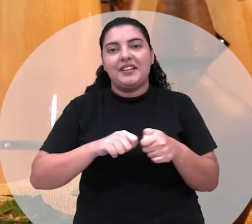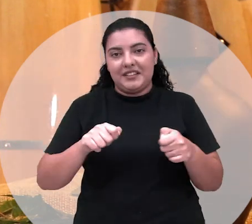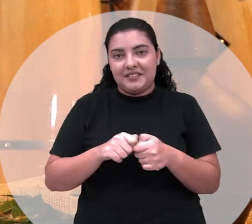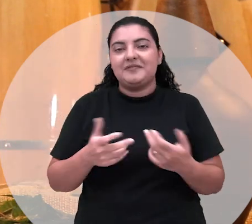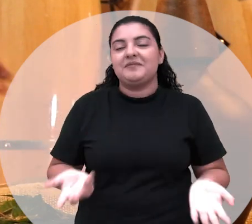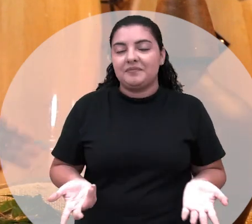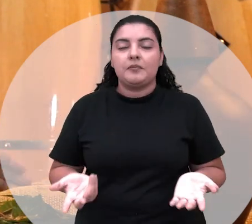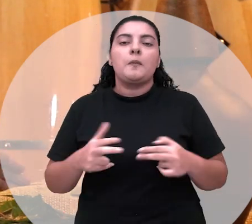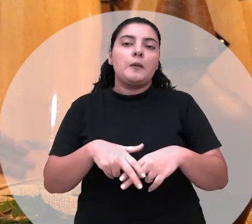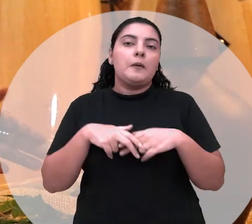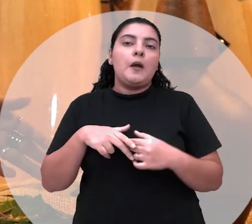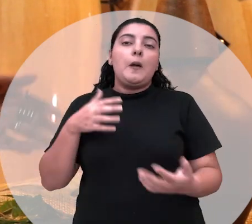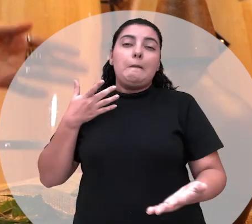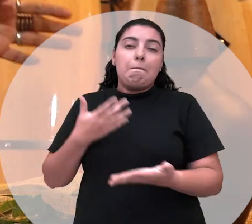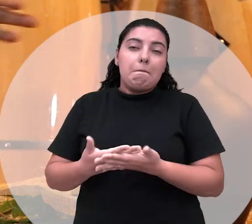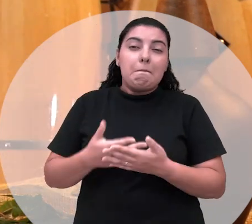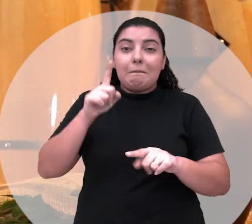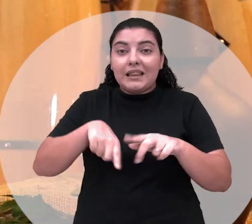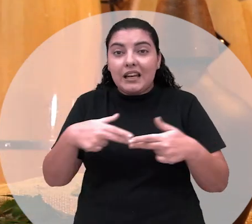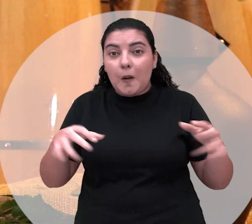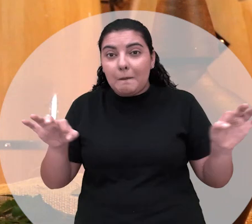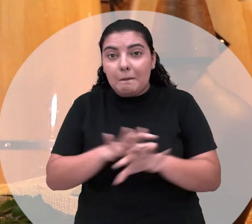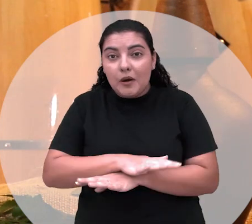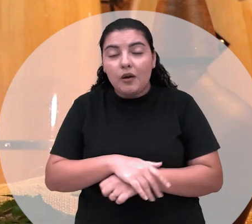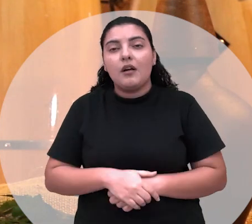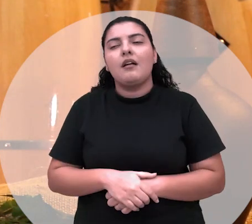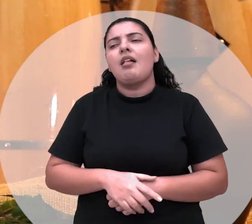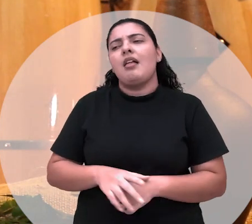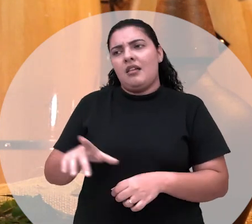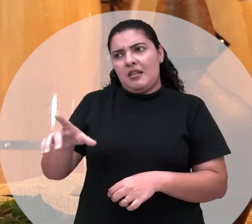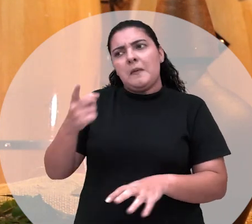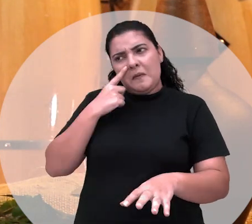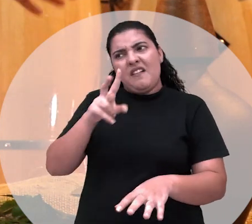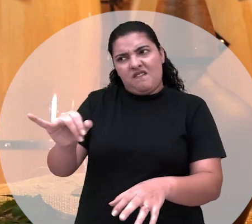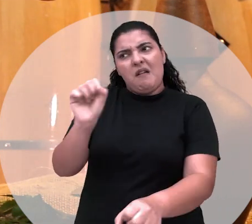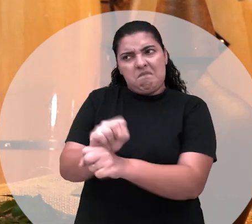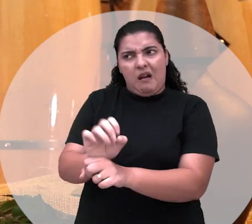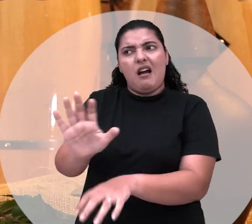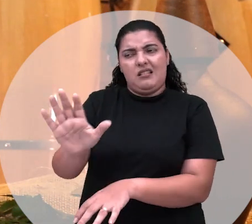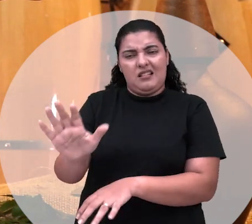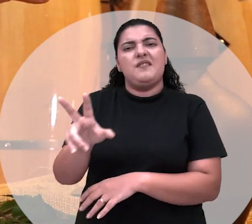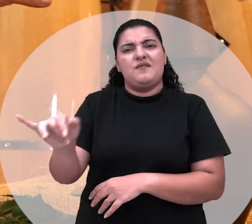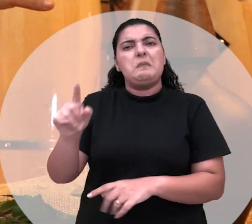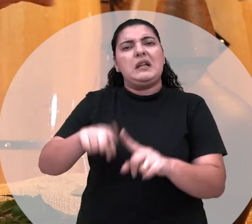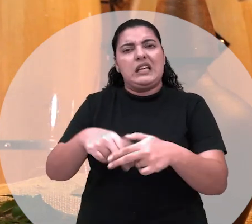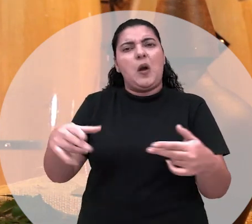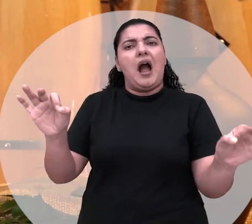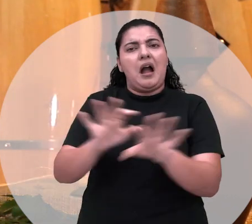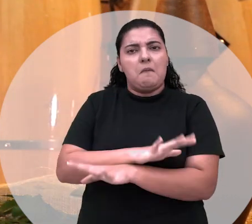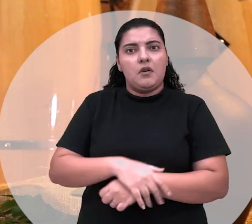E ela, quando ia acabar o material, ela dizia assim, olha, eu dizia assim, olha só Antônio, pode parar, pode parar, viu? Pode parar, porque já acabou o material.